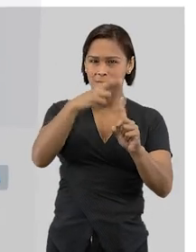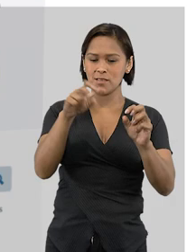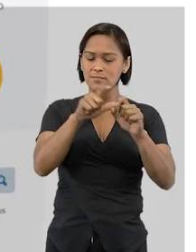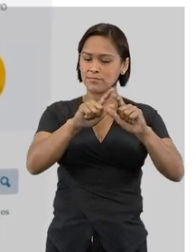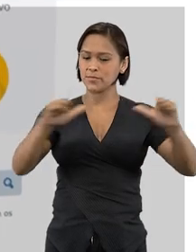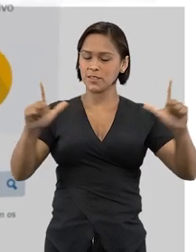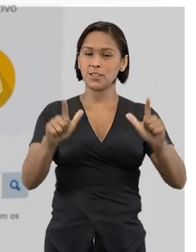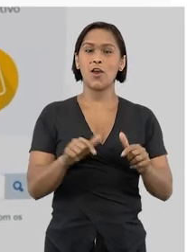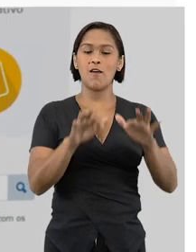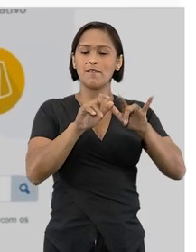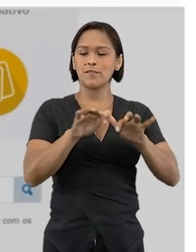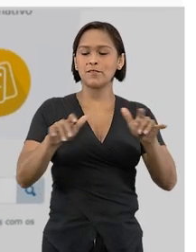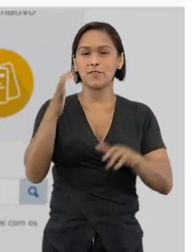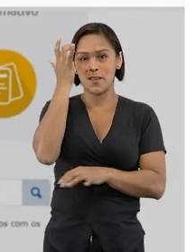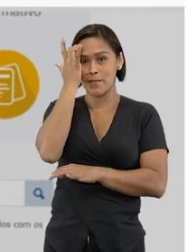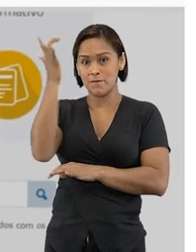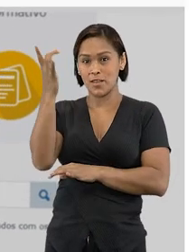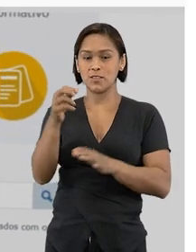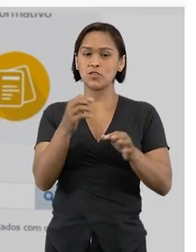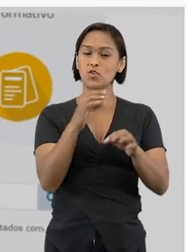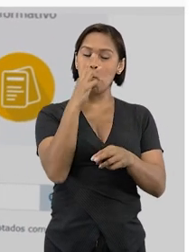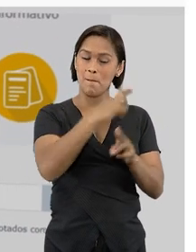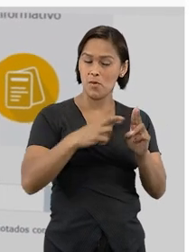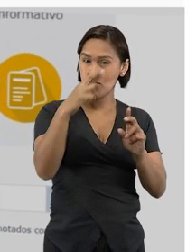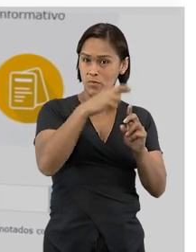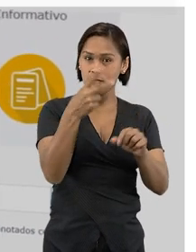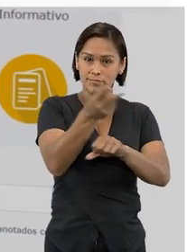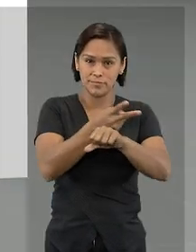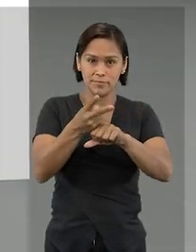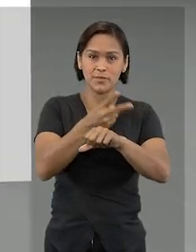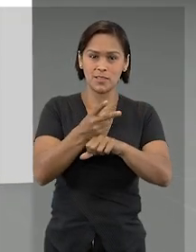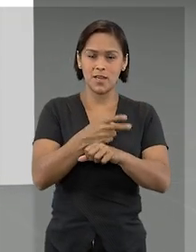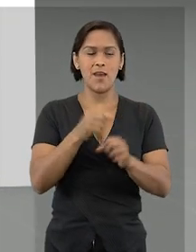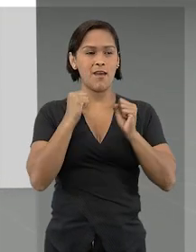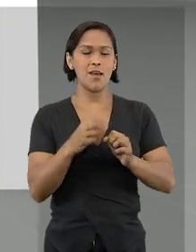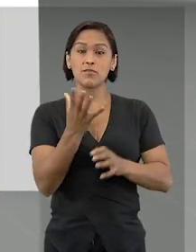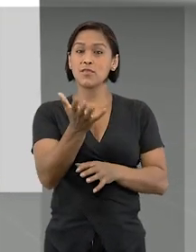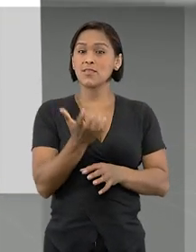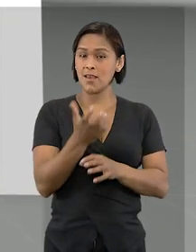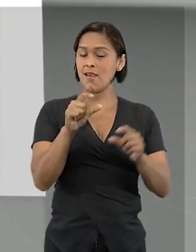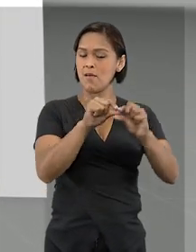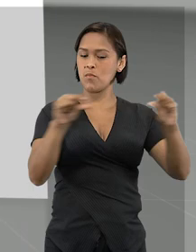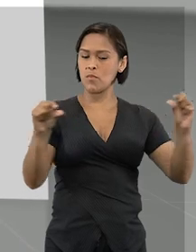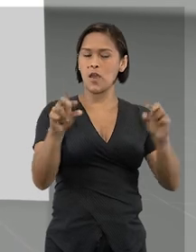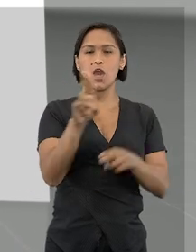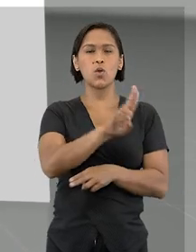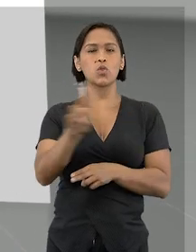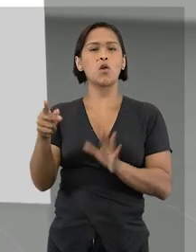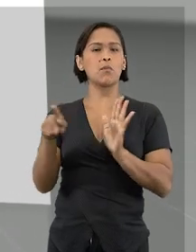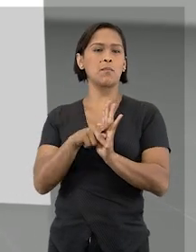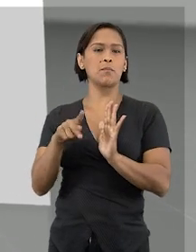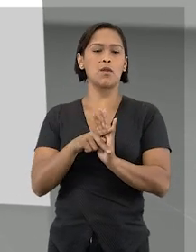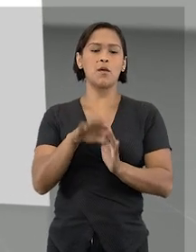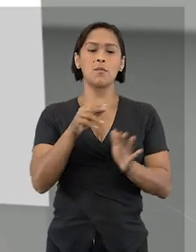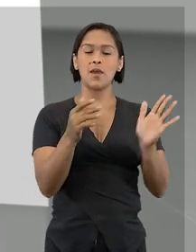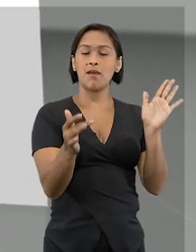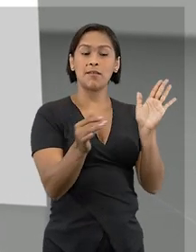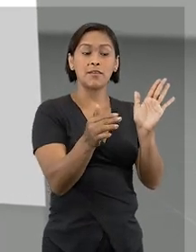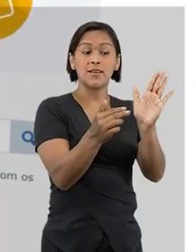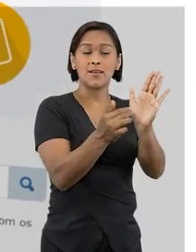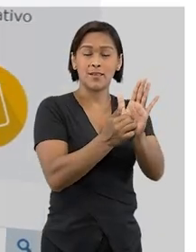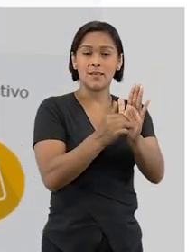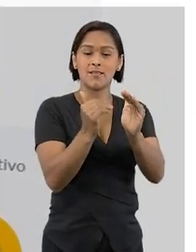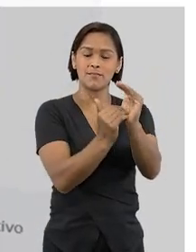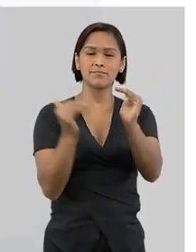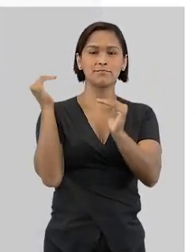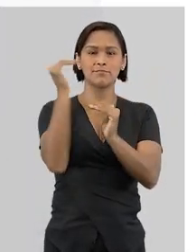maior, facilitando a digitação dos termos buscados. Caso você queira pesquisar utilizando campos específicos, basta clicar